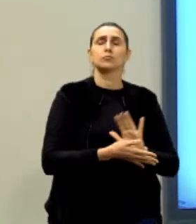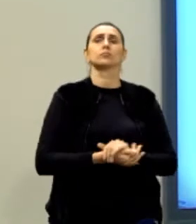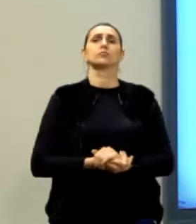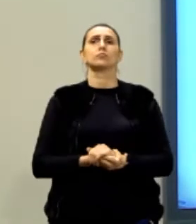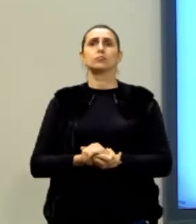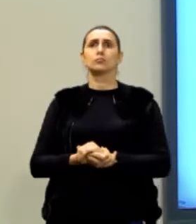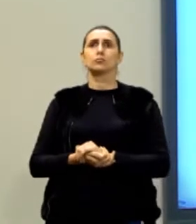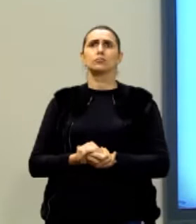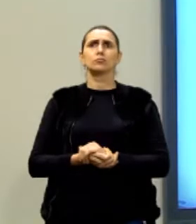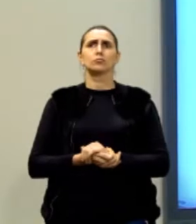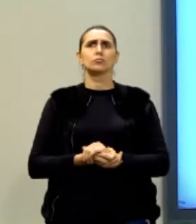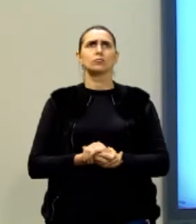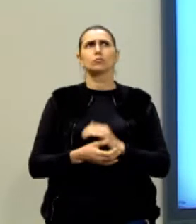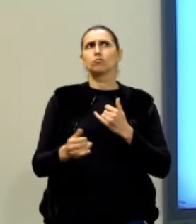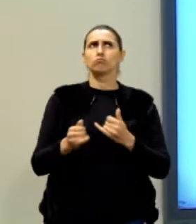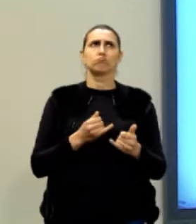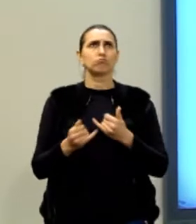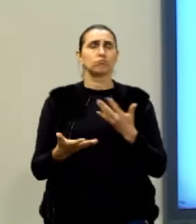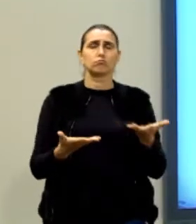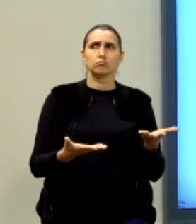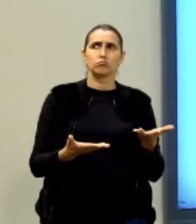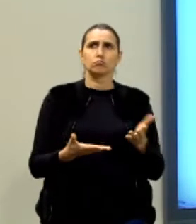Ele vai escrever, por exemplo,